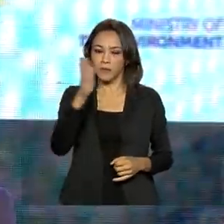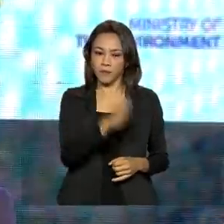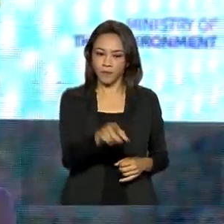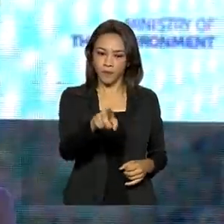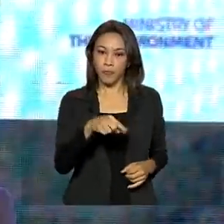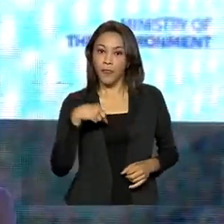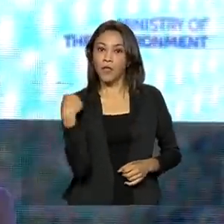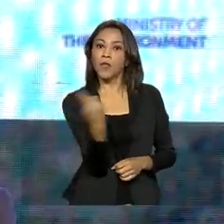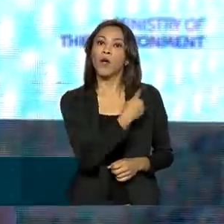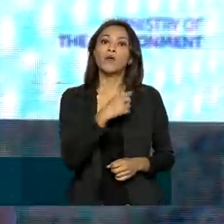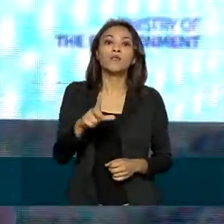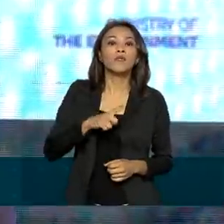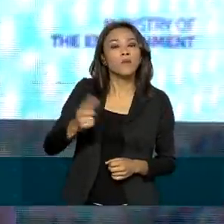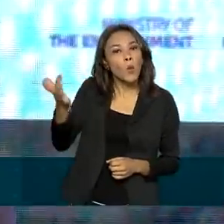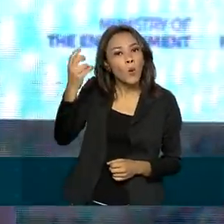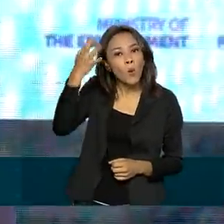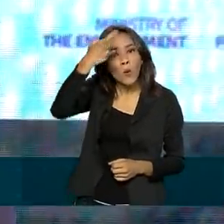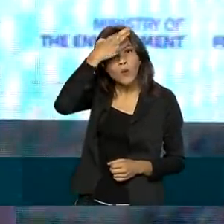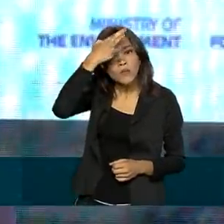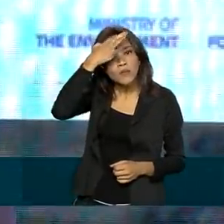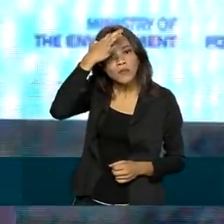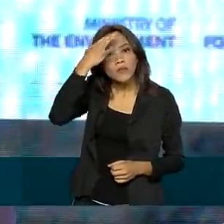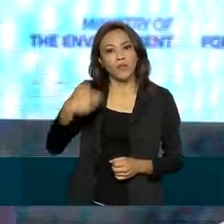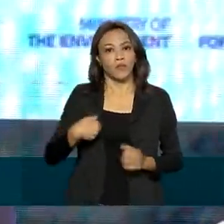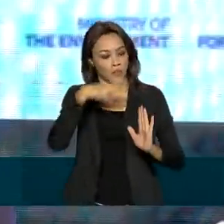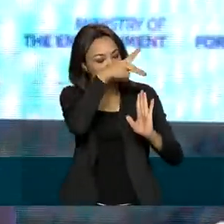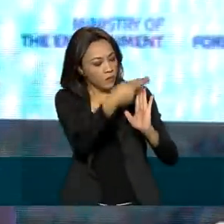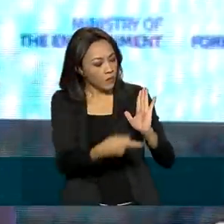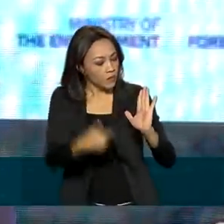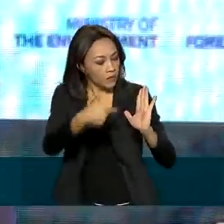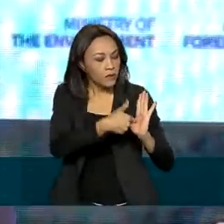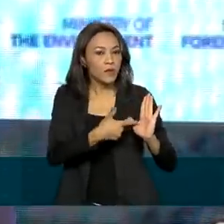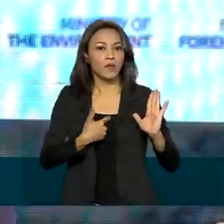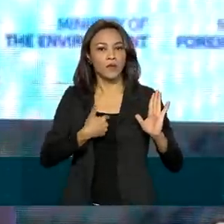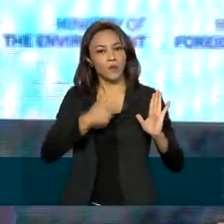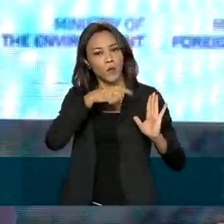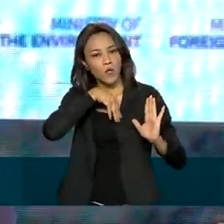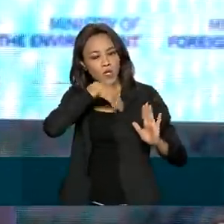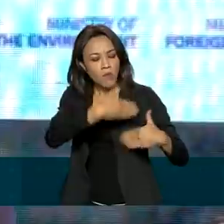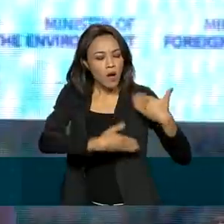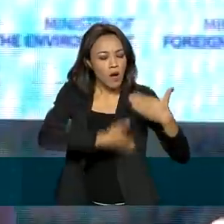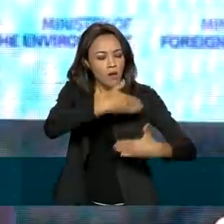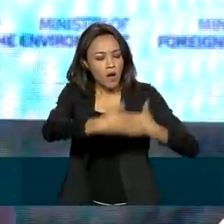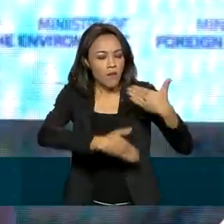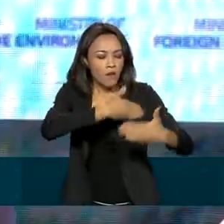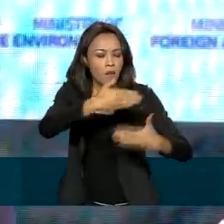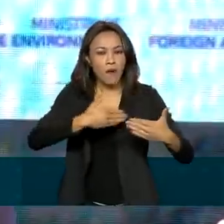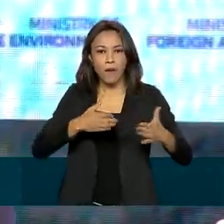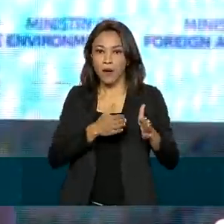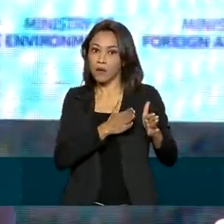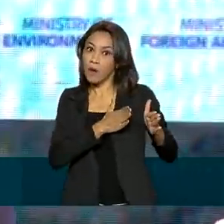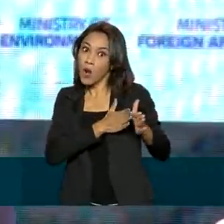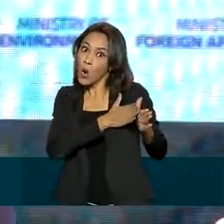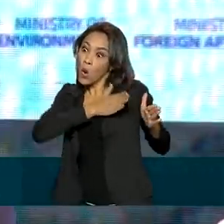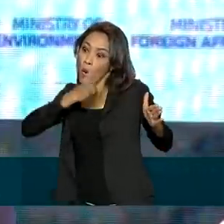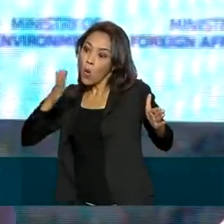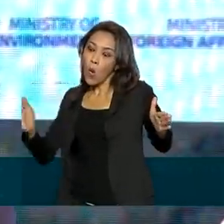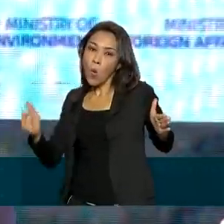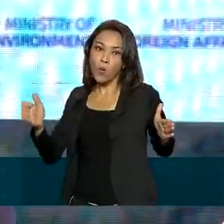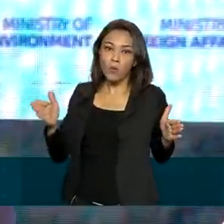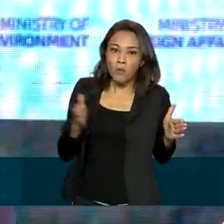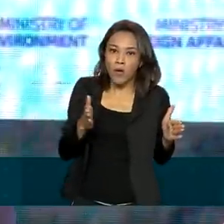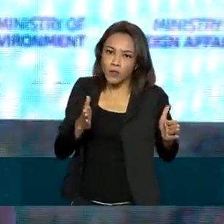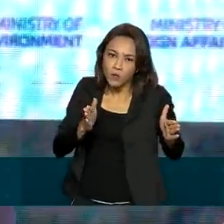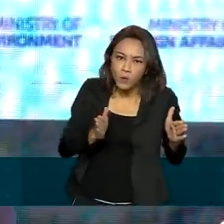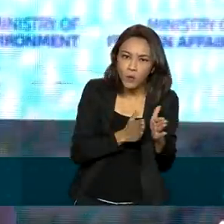importância do desenvolvimento desses projetos e do planejamento do longo prazo, do médio prazo, do curto prazo do desenvolvimento da